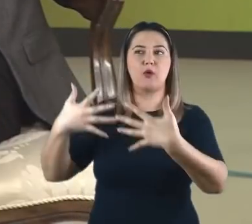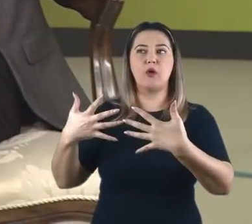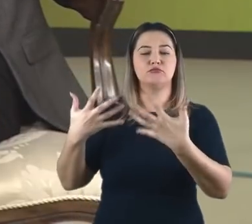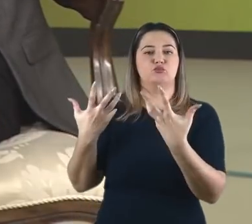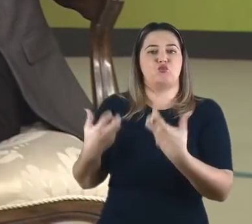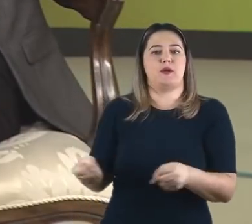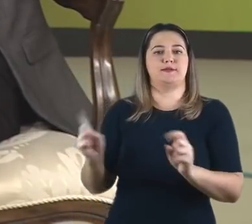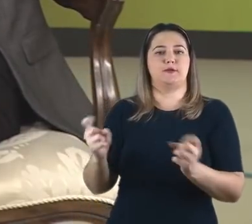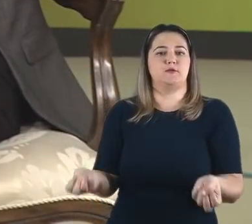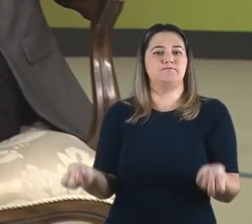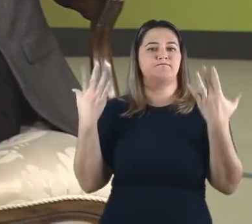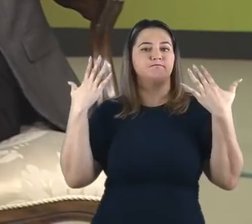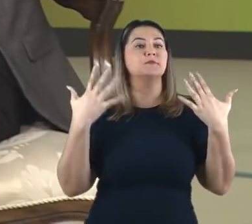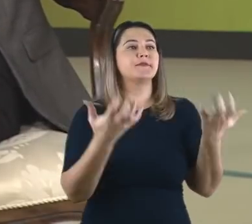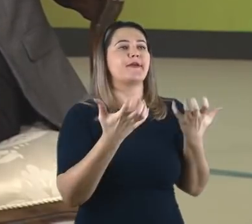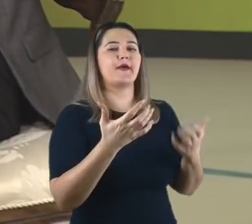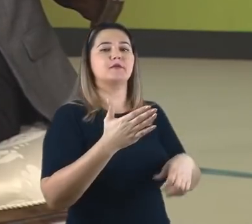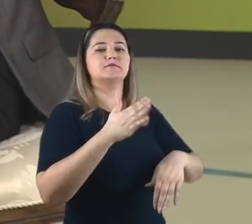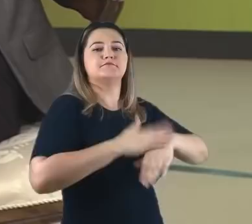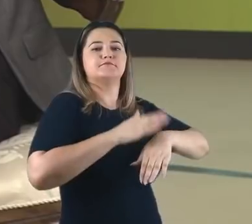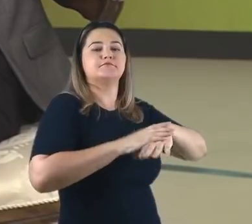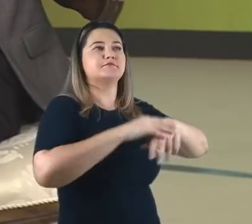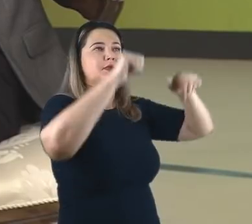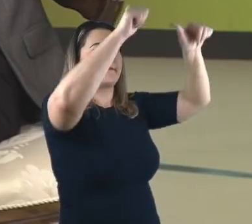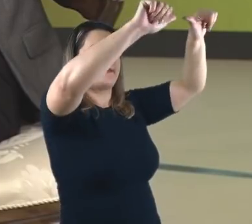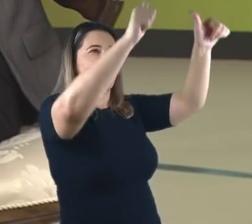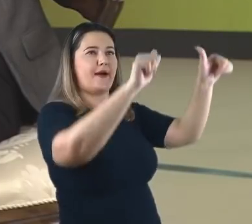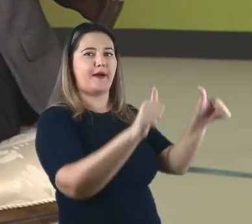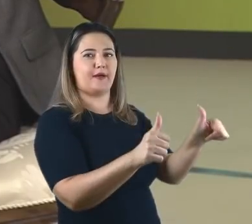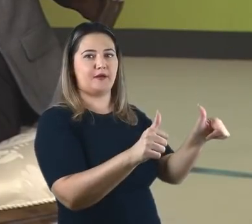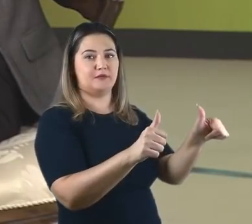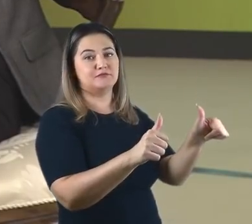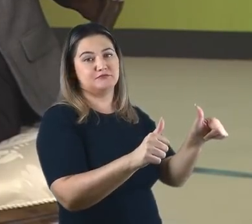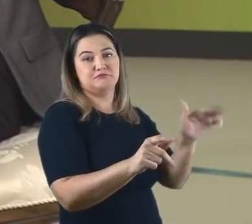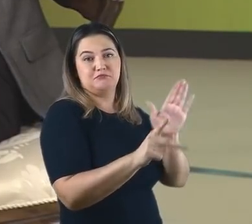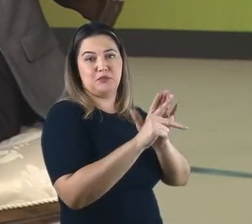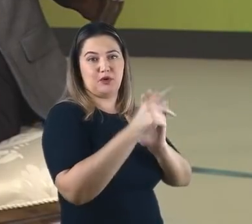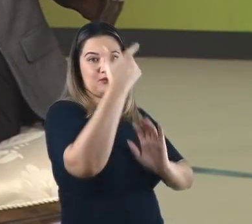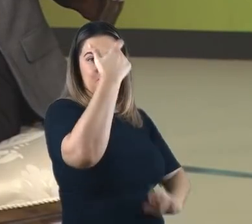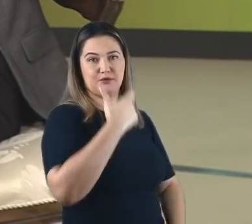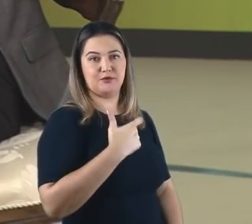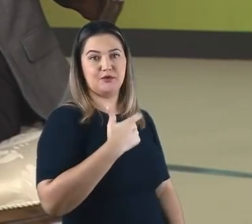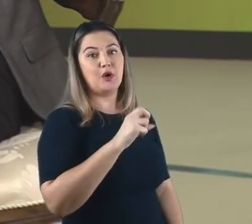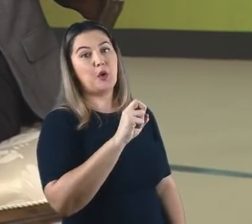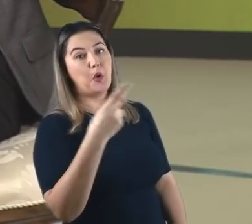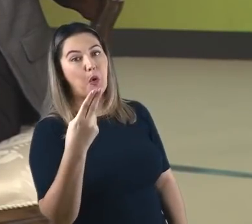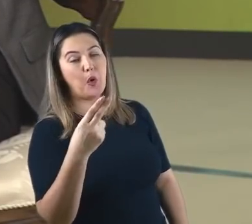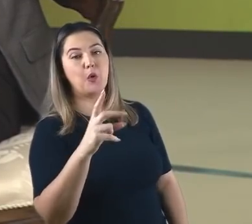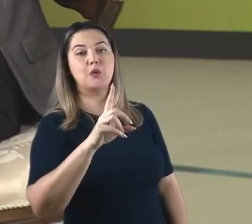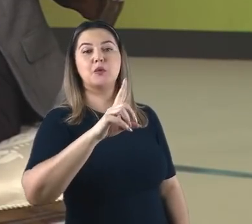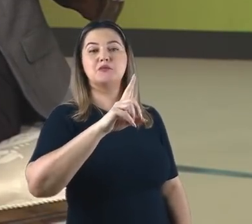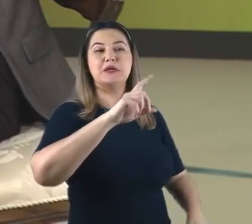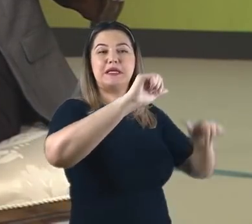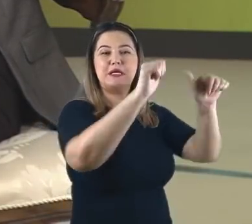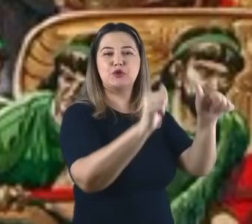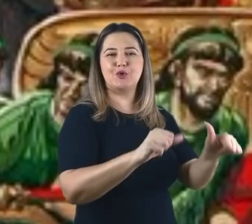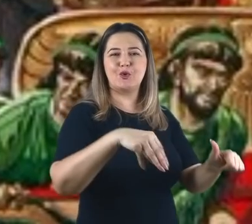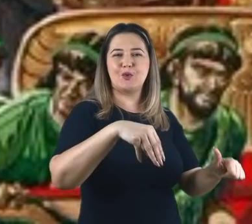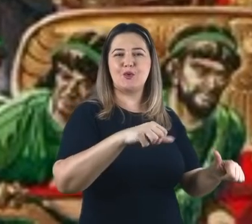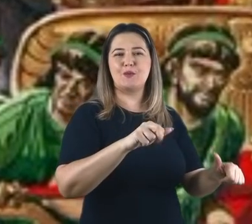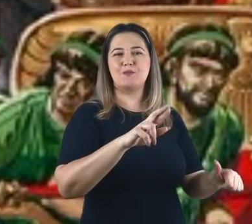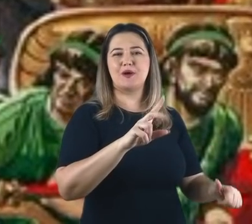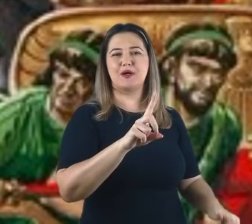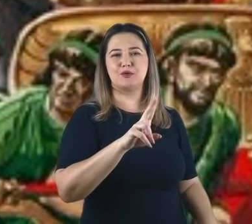A imagem que o rei mandou erguer, bem que poderia ser a imagem dele mesmo, ou quem sabe do deus Marduk, o deus patrono da Babilônia.